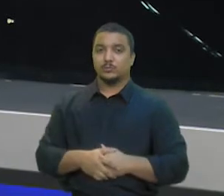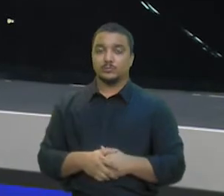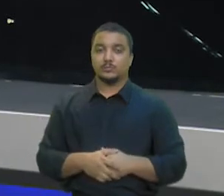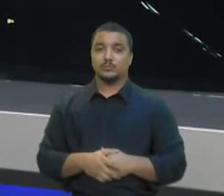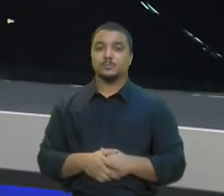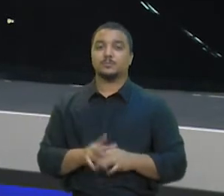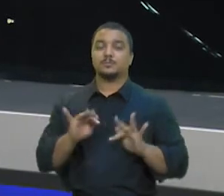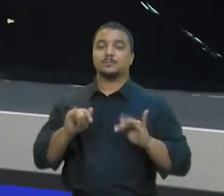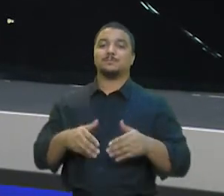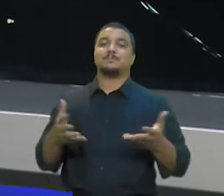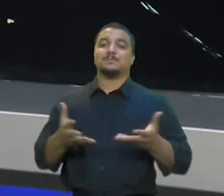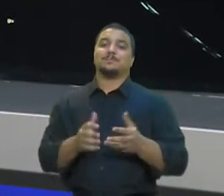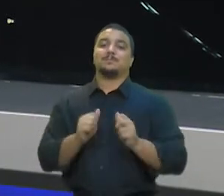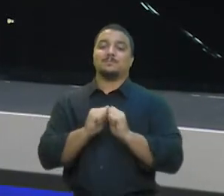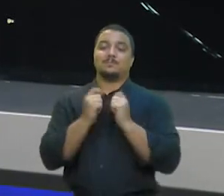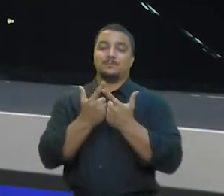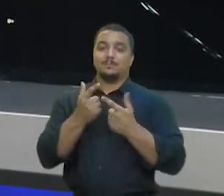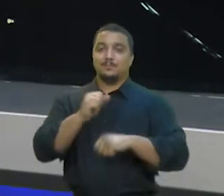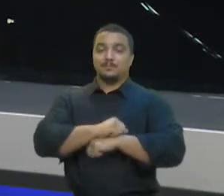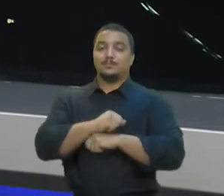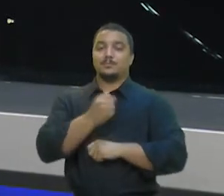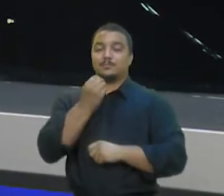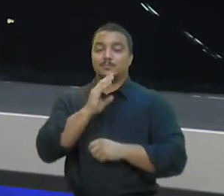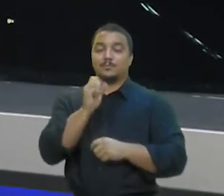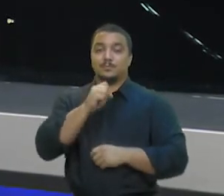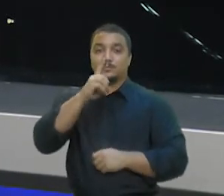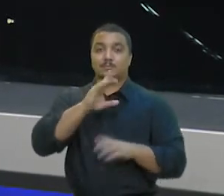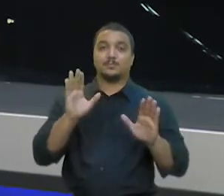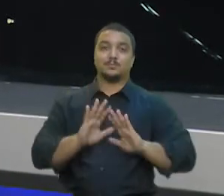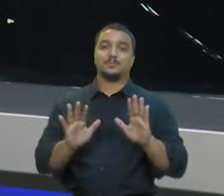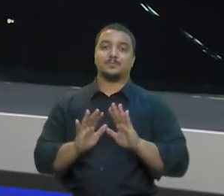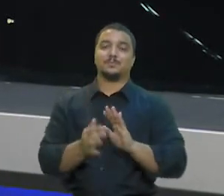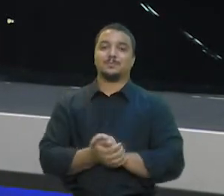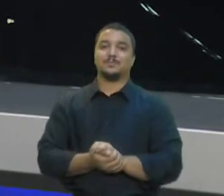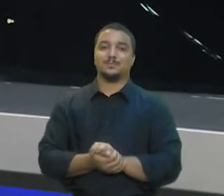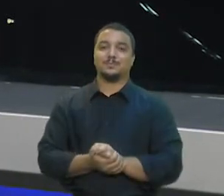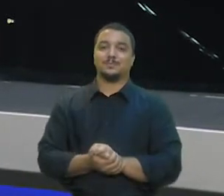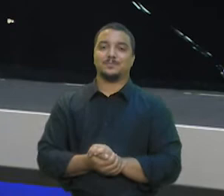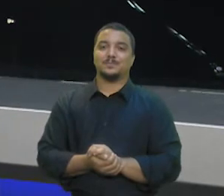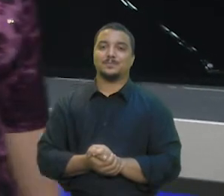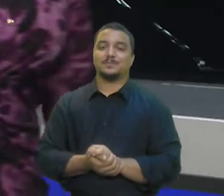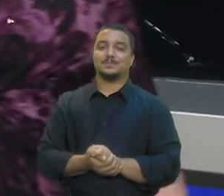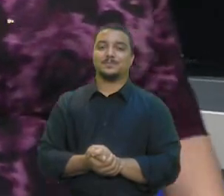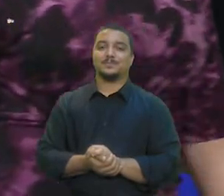Jornal Assembleia fica por aqui. Um ótimo fim de semana para você. Até segunda-feira. Boa noite.